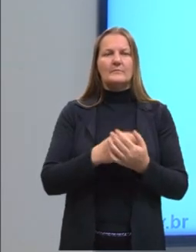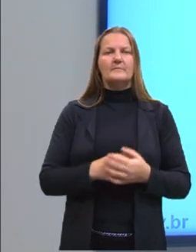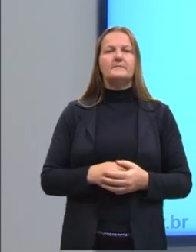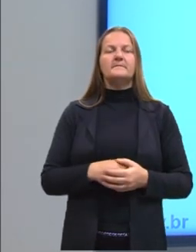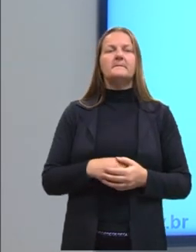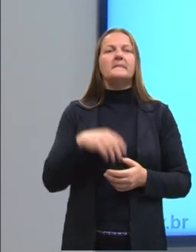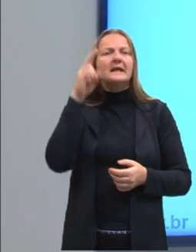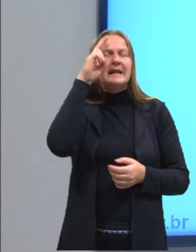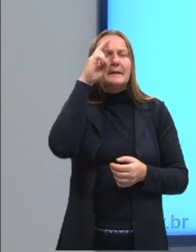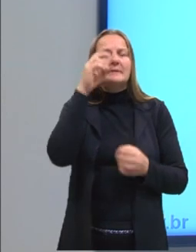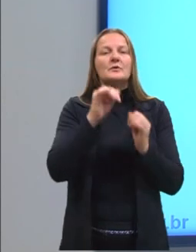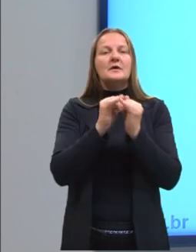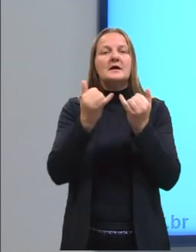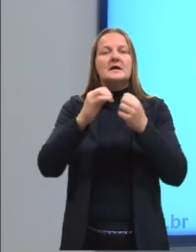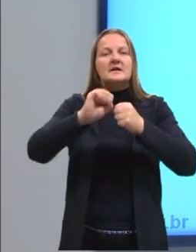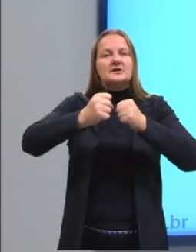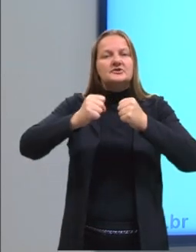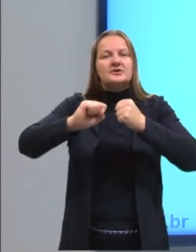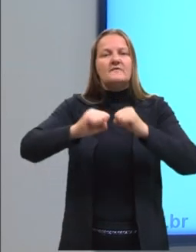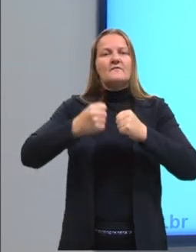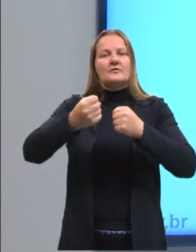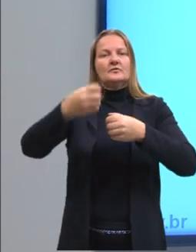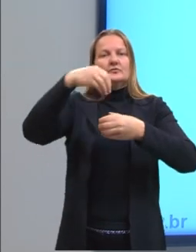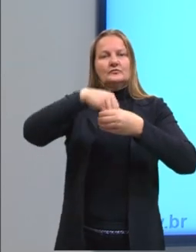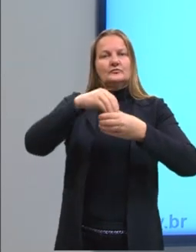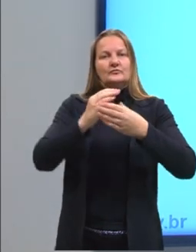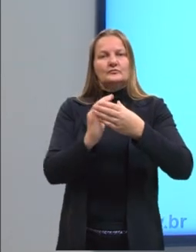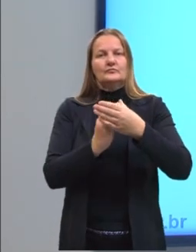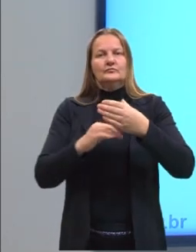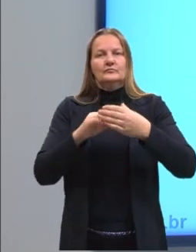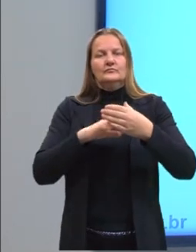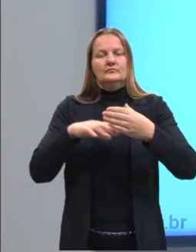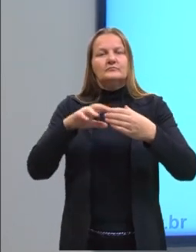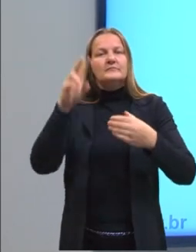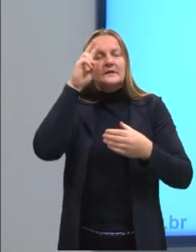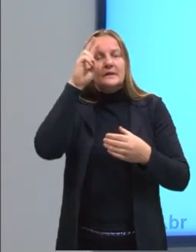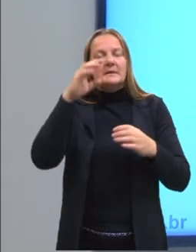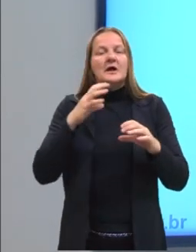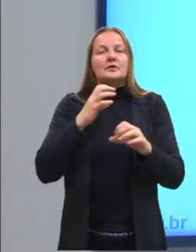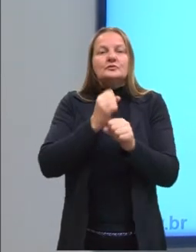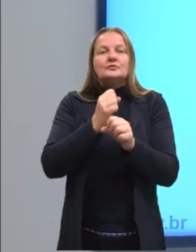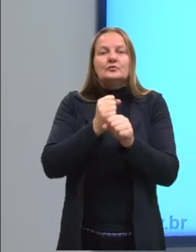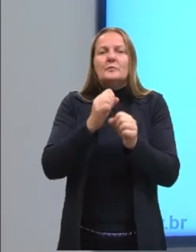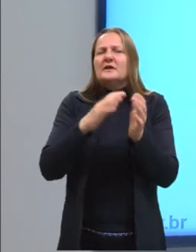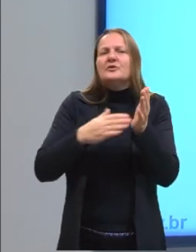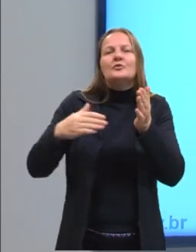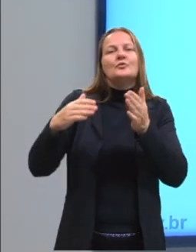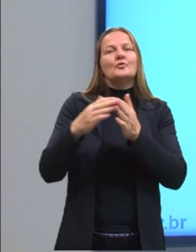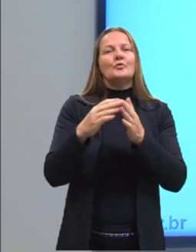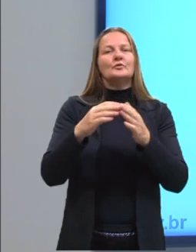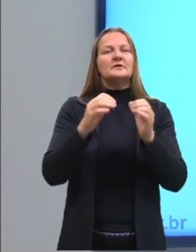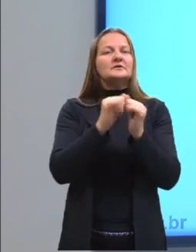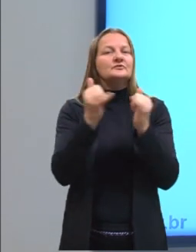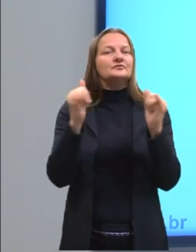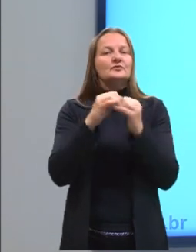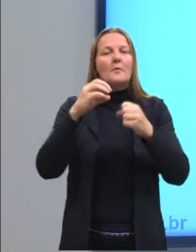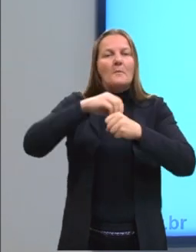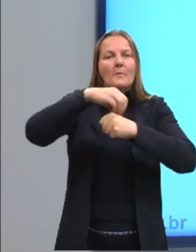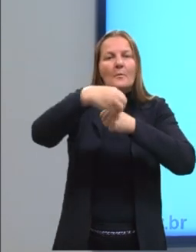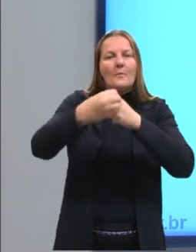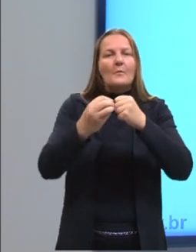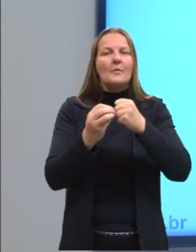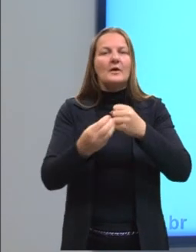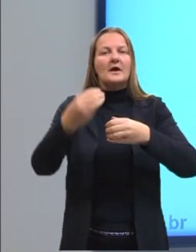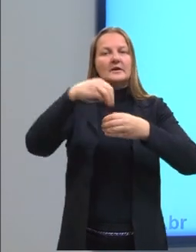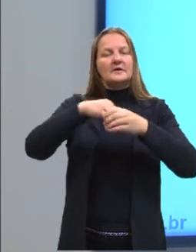Lembrando que a energia interna, eu coloquei aqui para a gente relembrar, é a soma de todas as energias das moléculas no